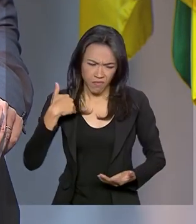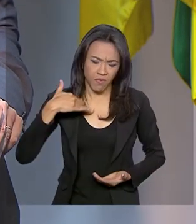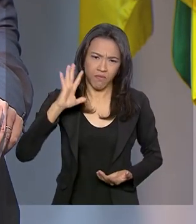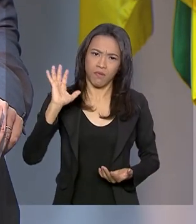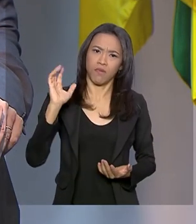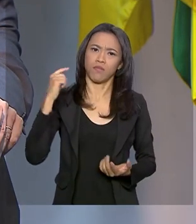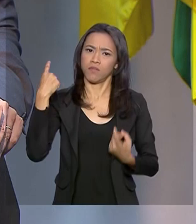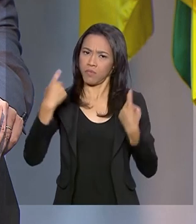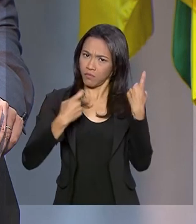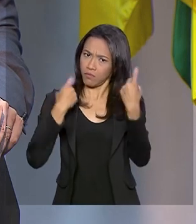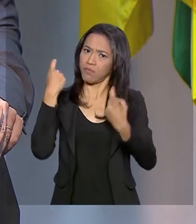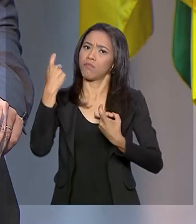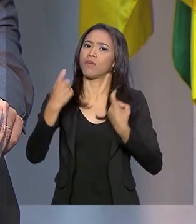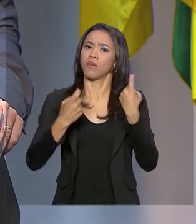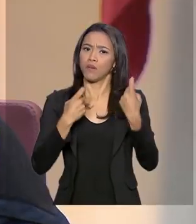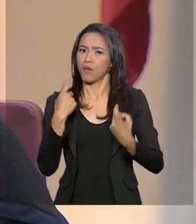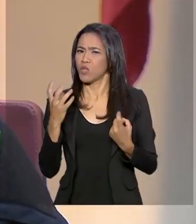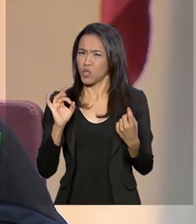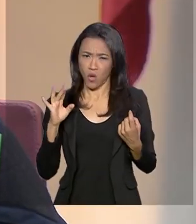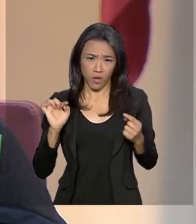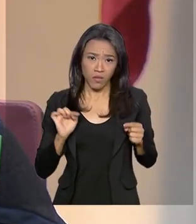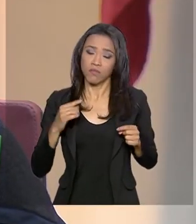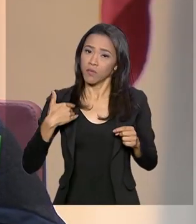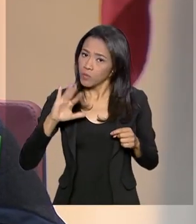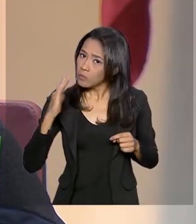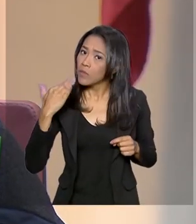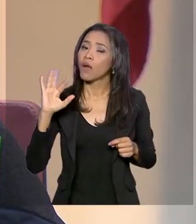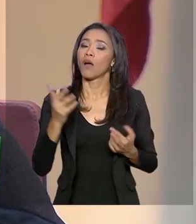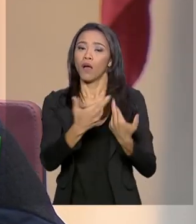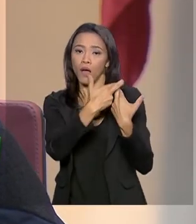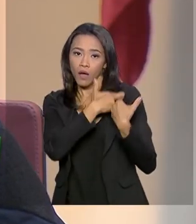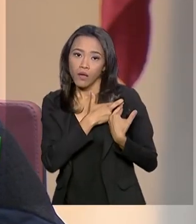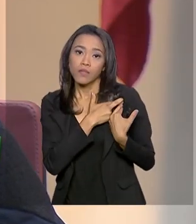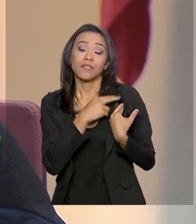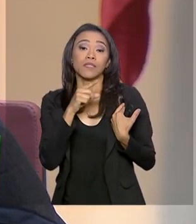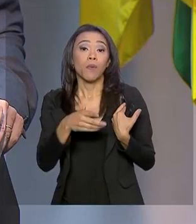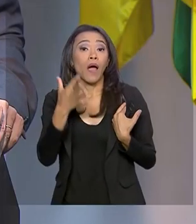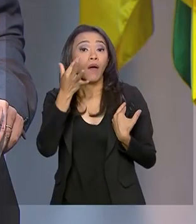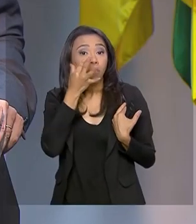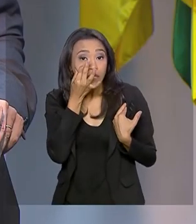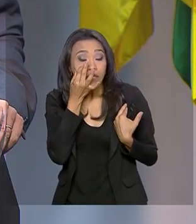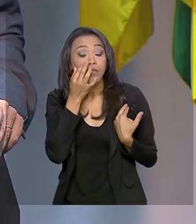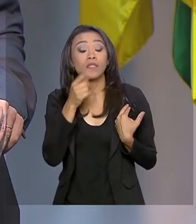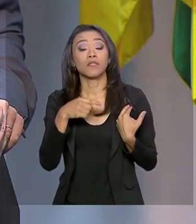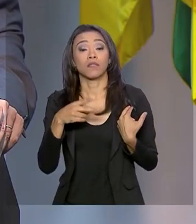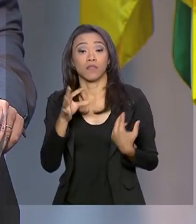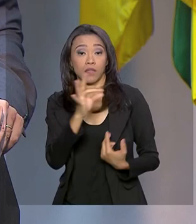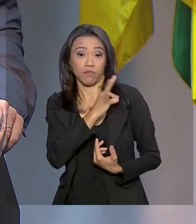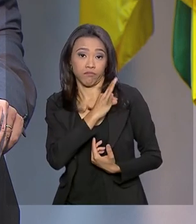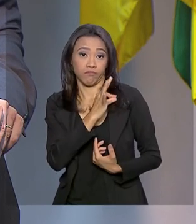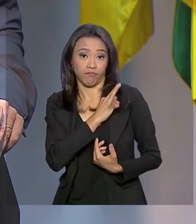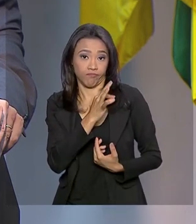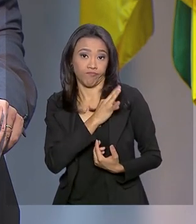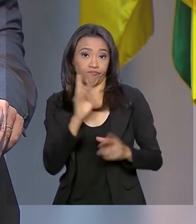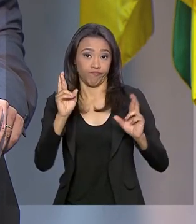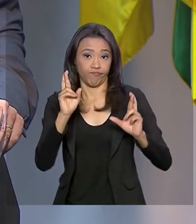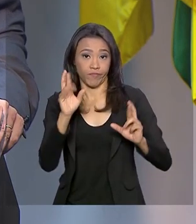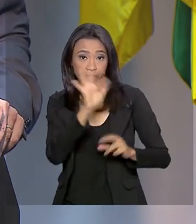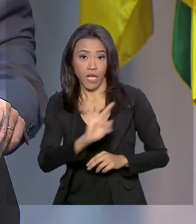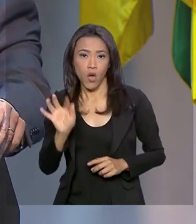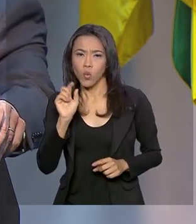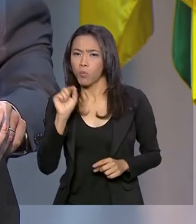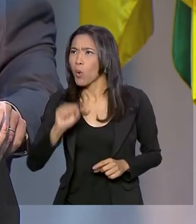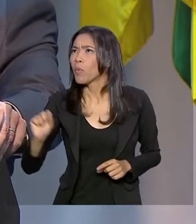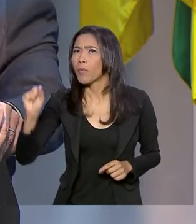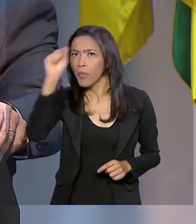preocupando com infrações de trânsito. Por essa presença no país inteiro, pode